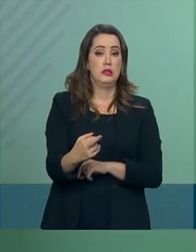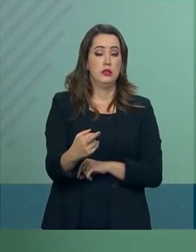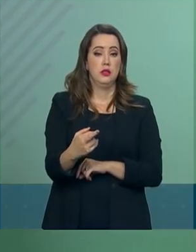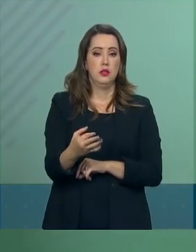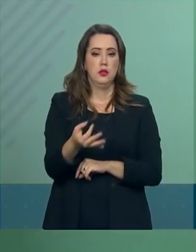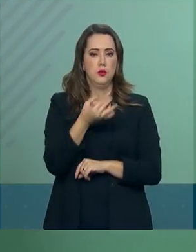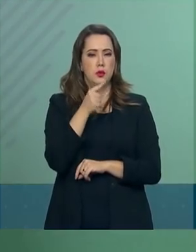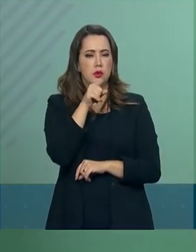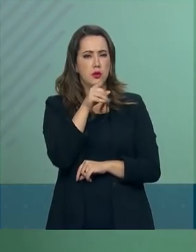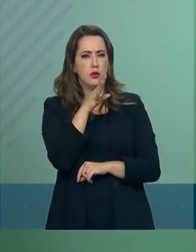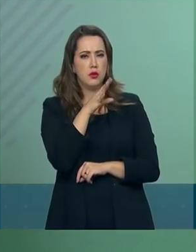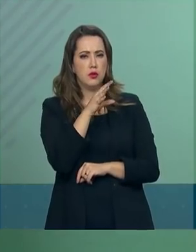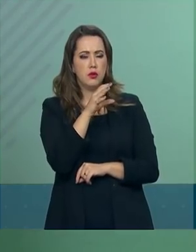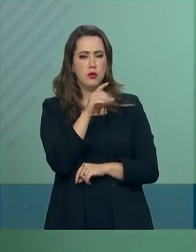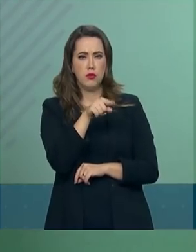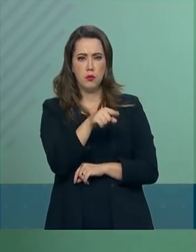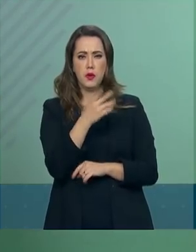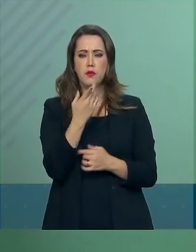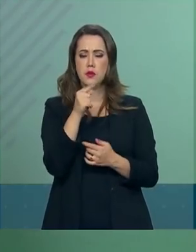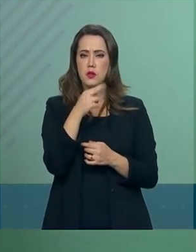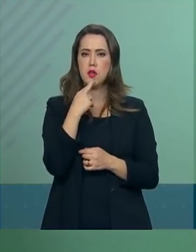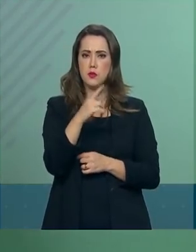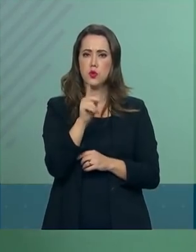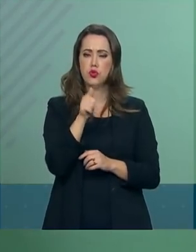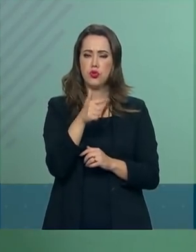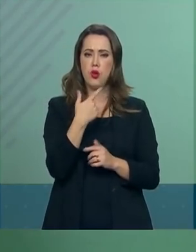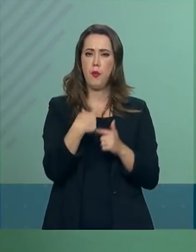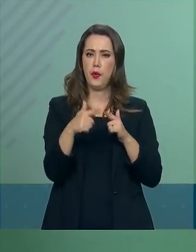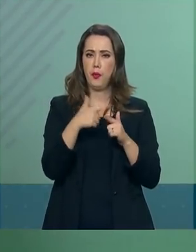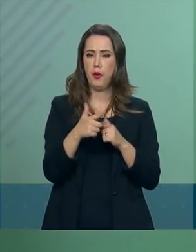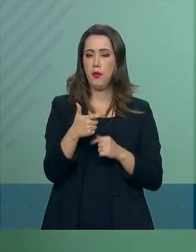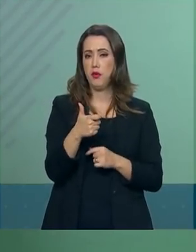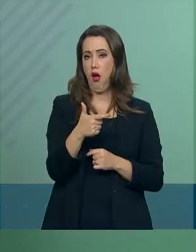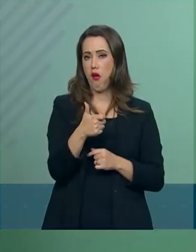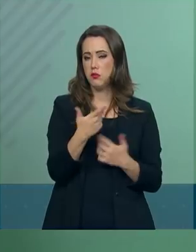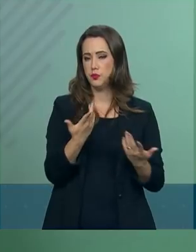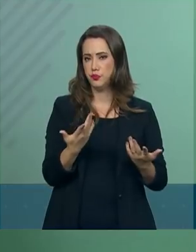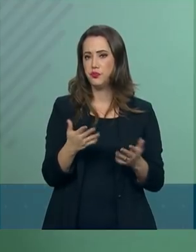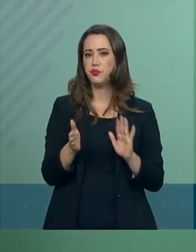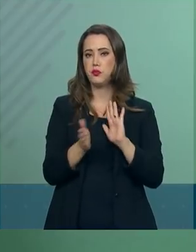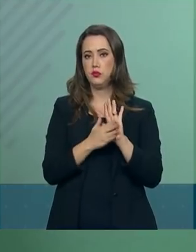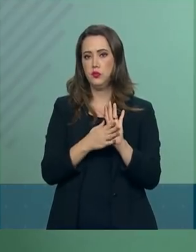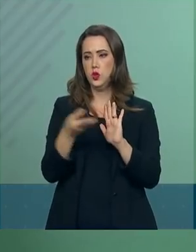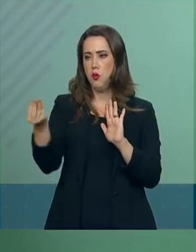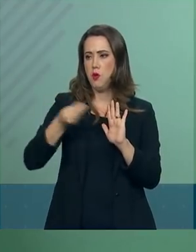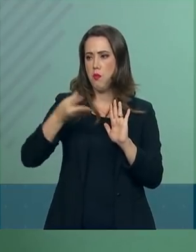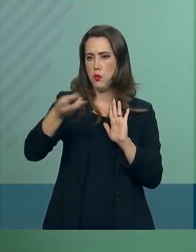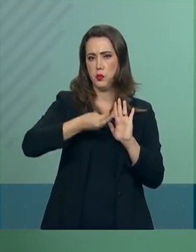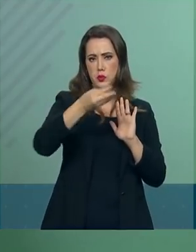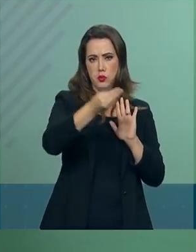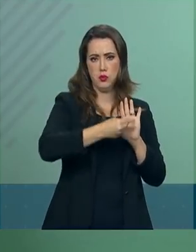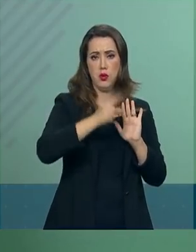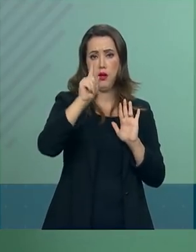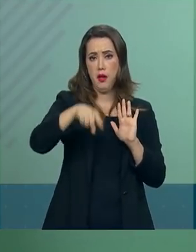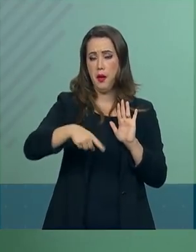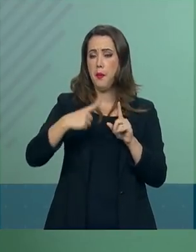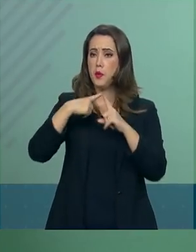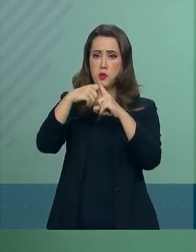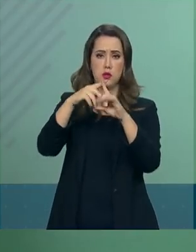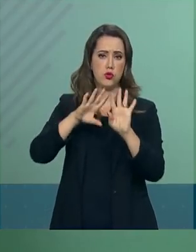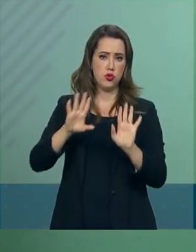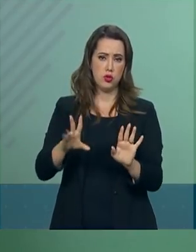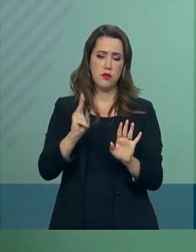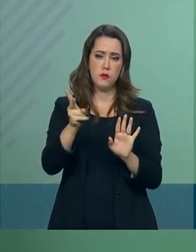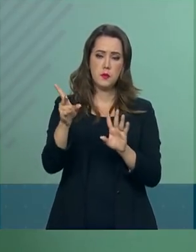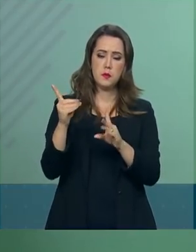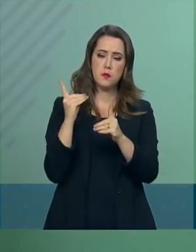foi para você a questão da arma, que as propostas que nós recebemos, elas são positivas e elas vêm ao